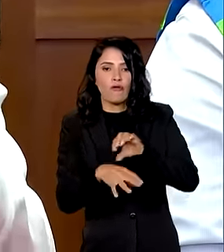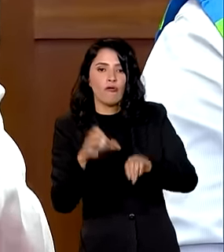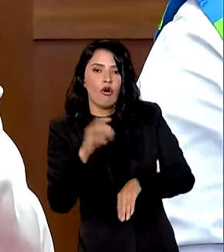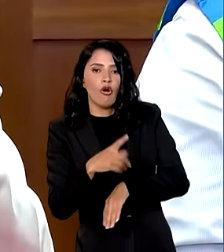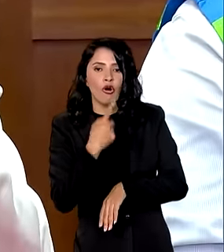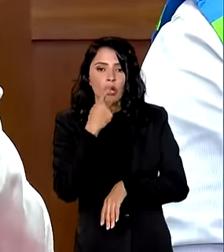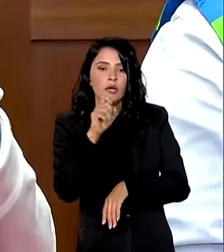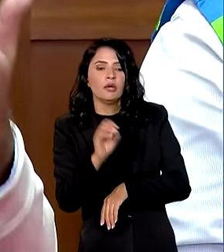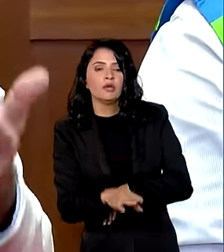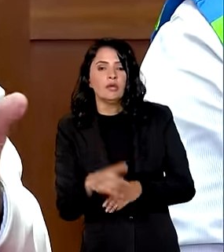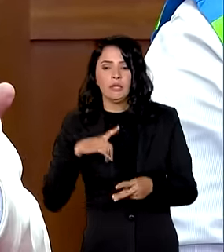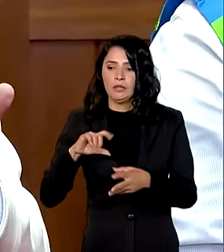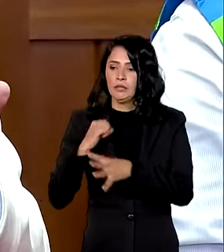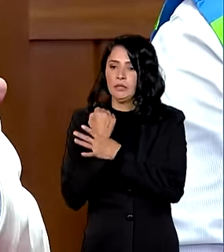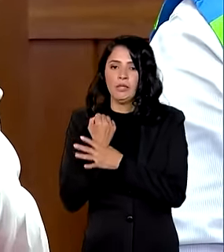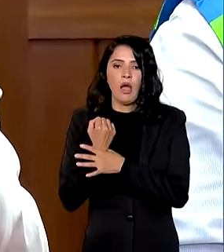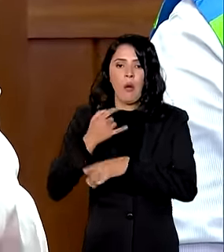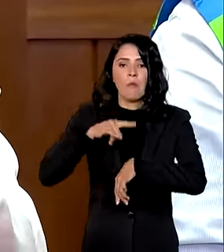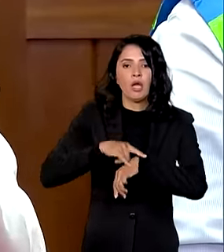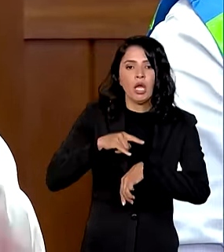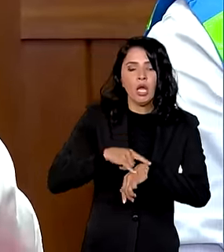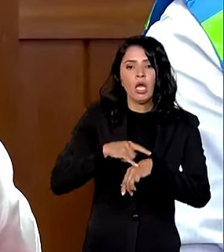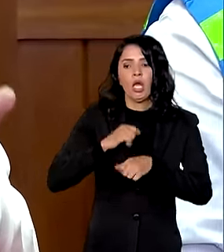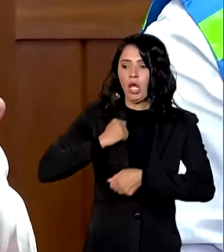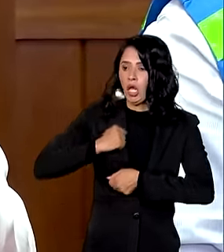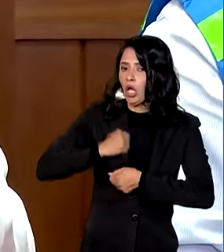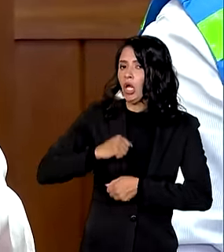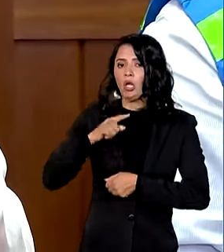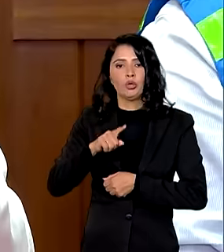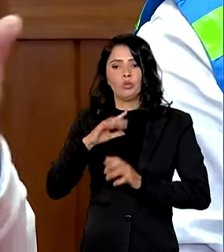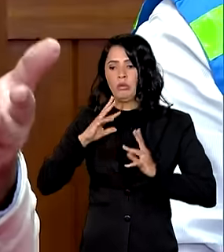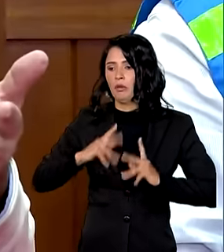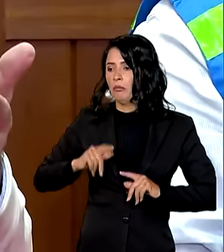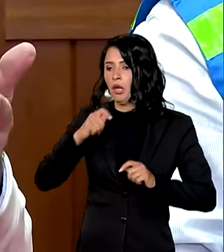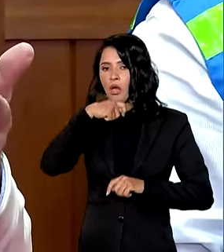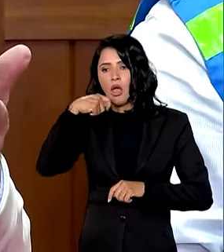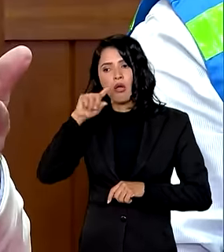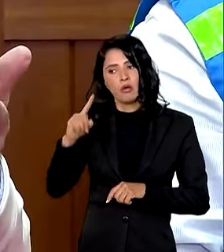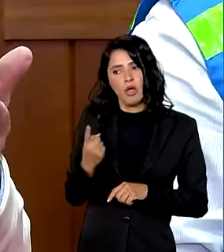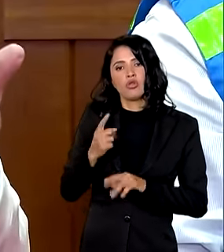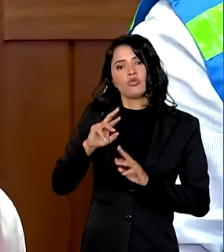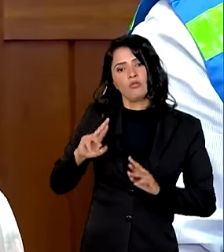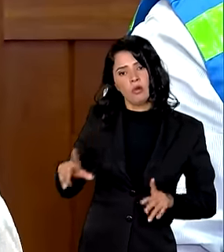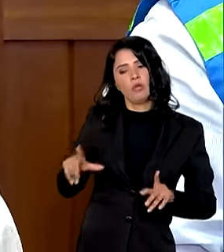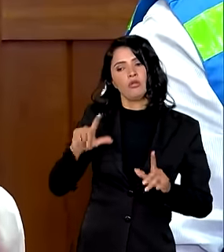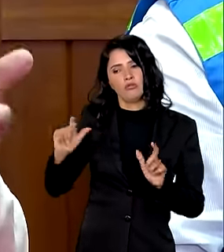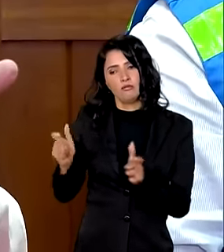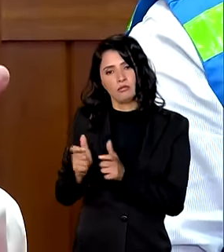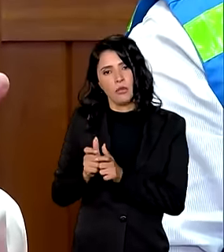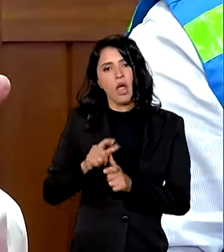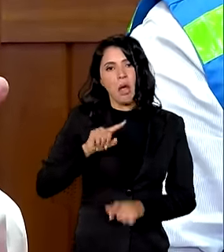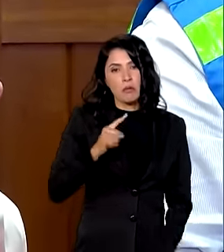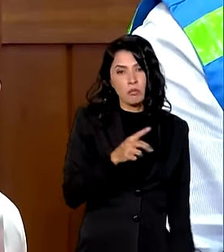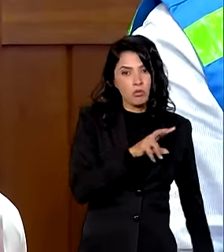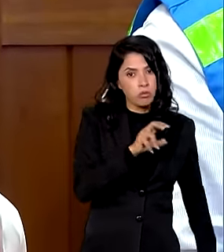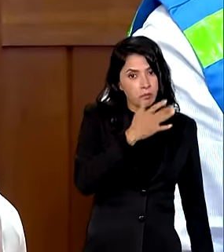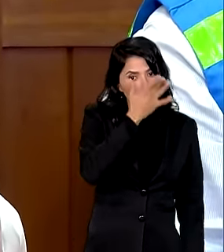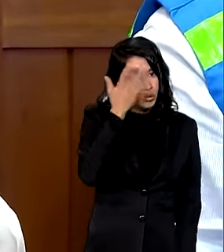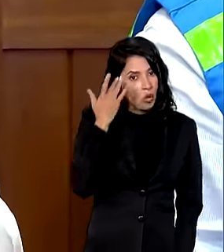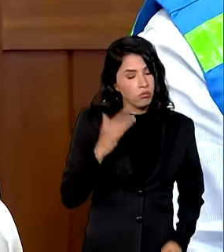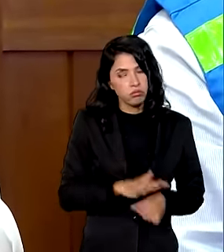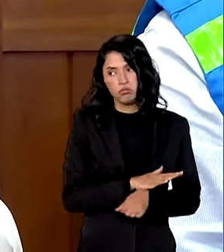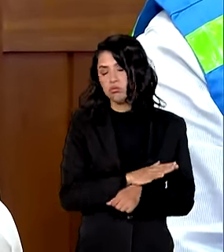lixo para a garantia do banheiro para as condições de higiene é uma coisa um abrigo de 1500 pessoas